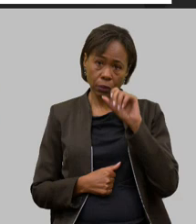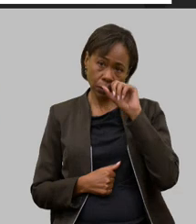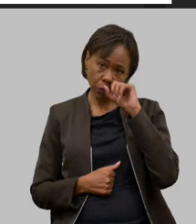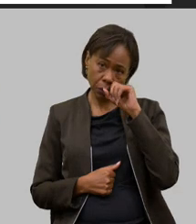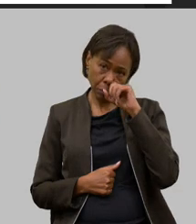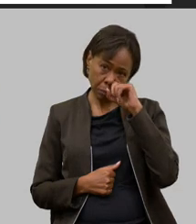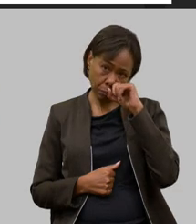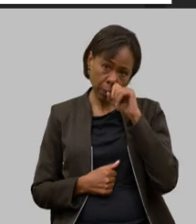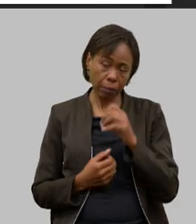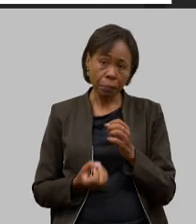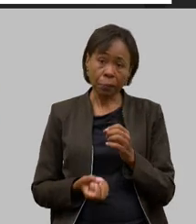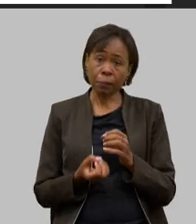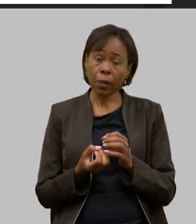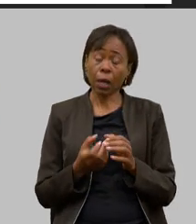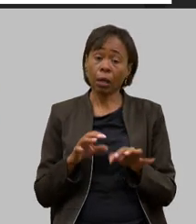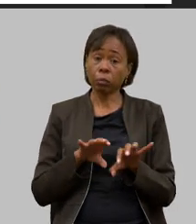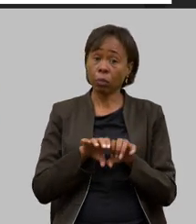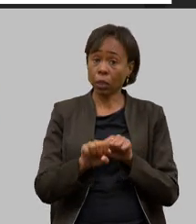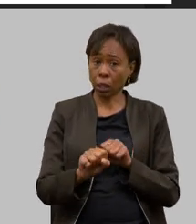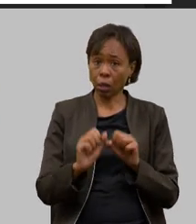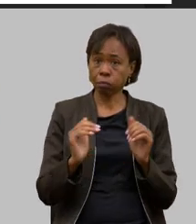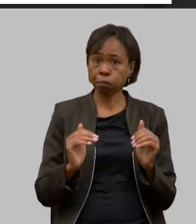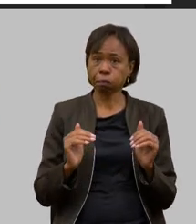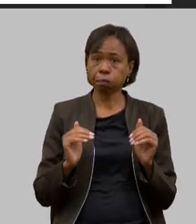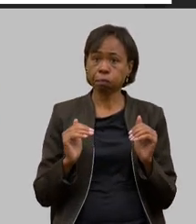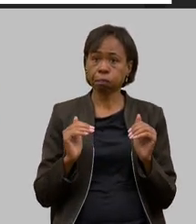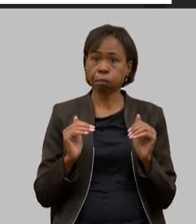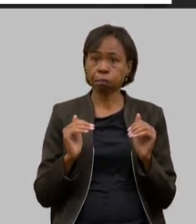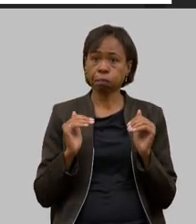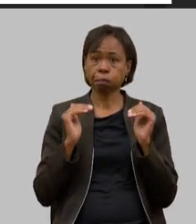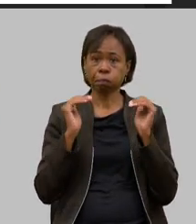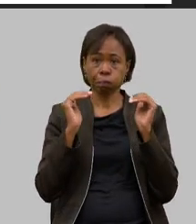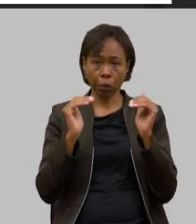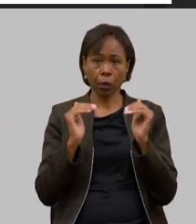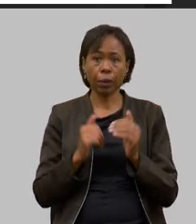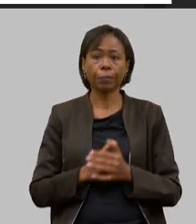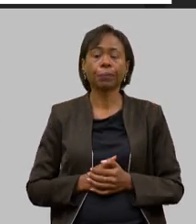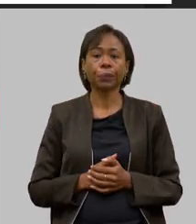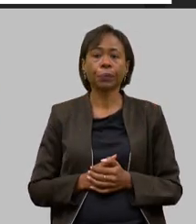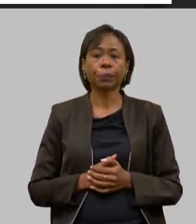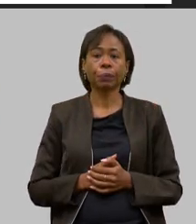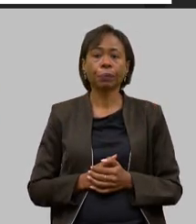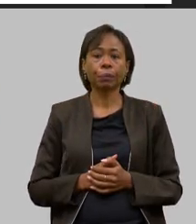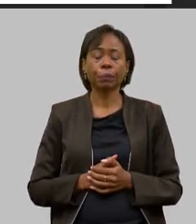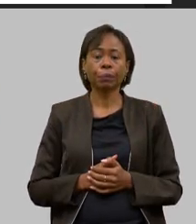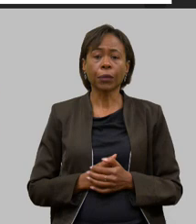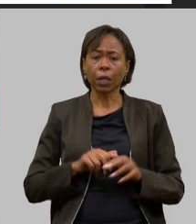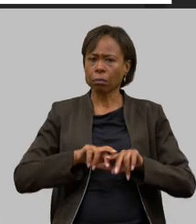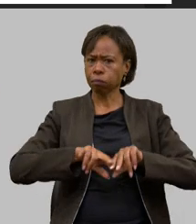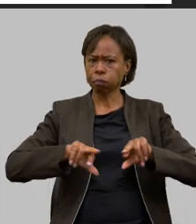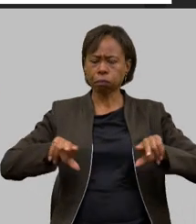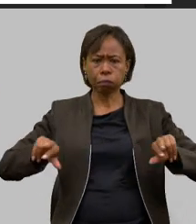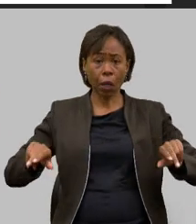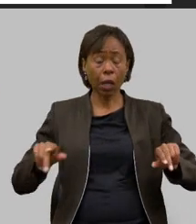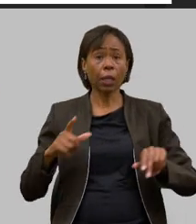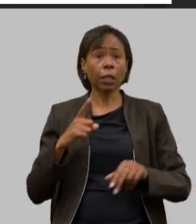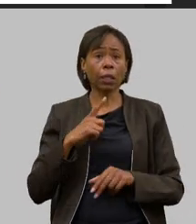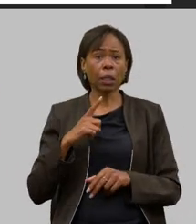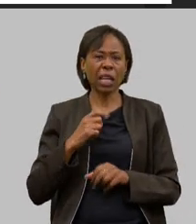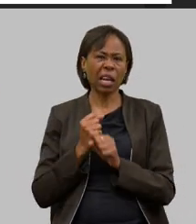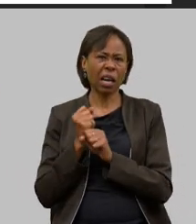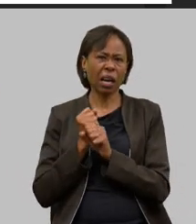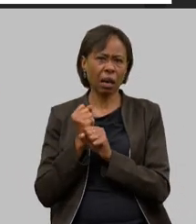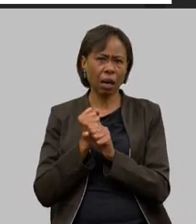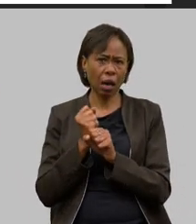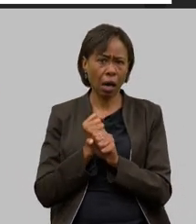formação superior em laticínios agropecuária de precisão e formação de ensino superior a Cândido Tostes durante muitos anos